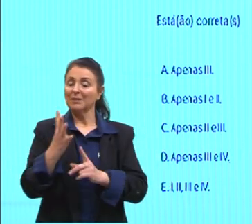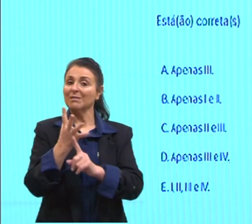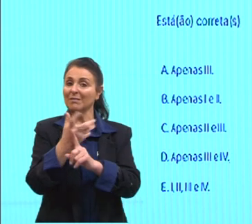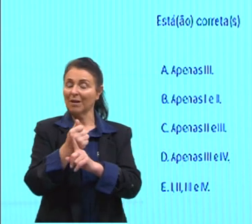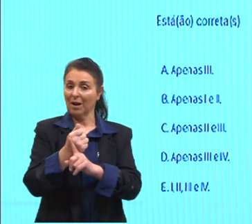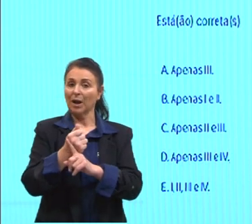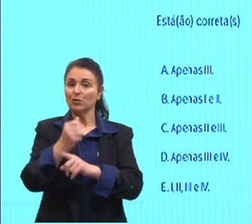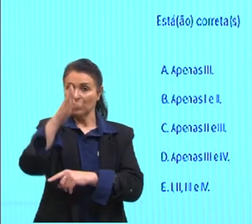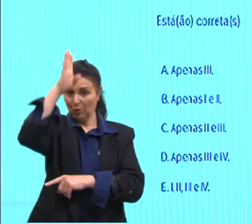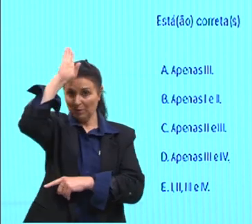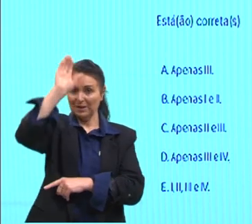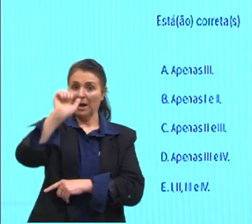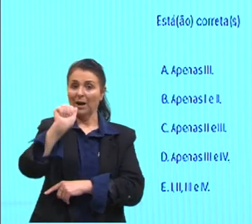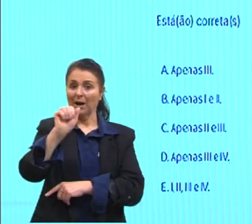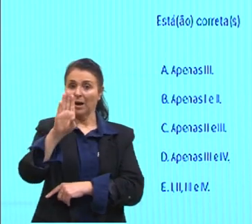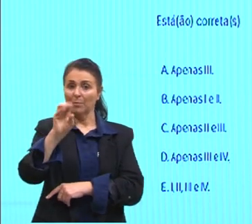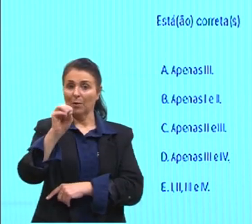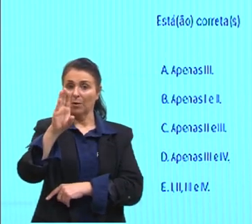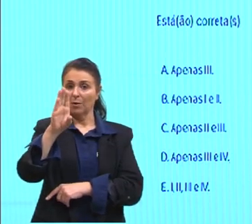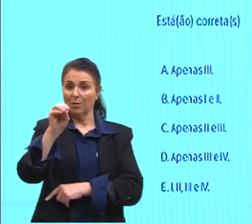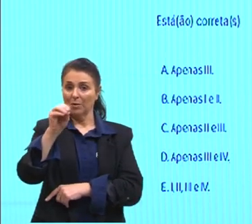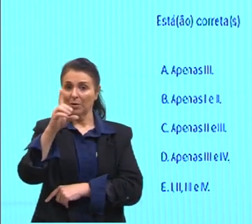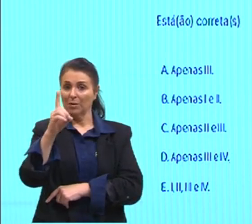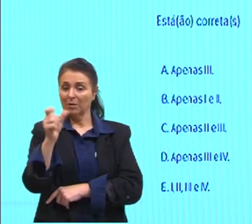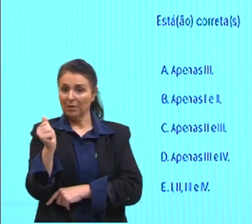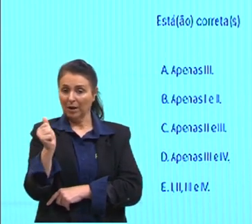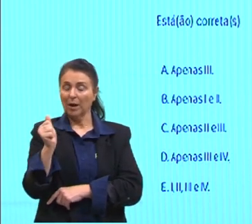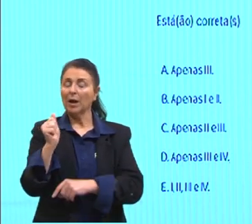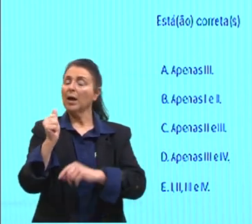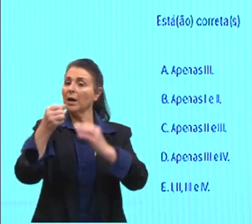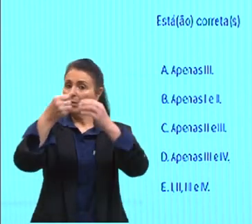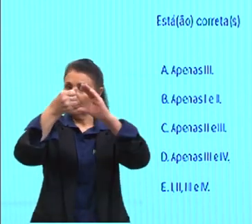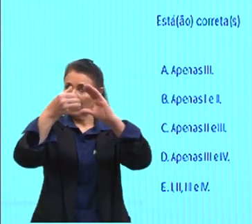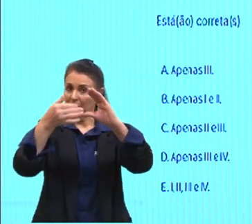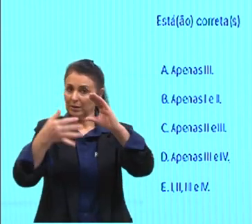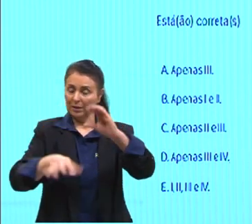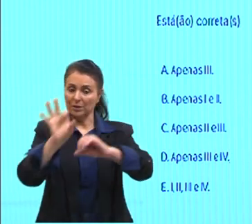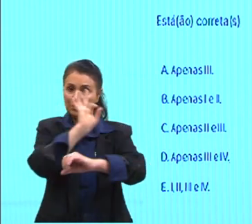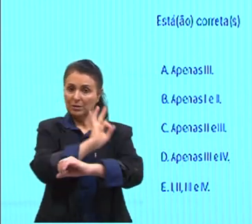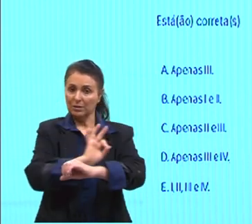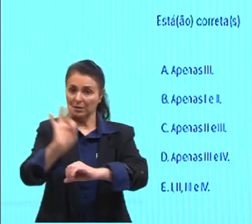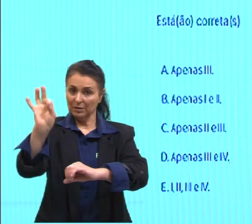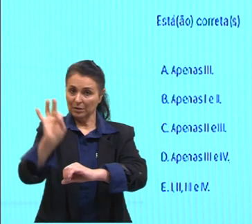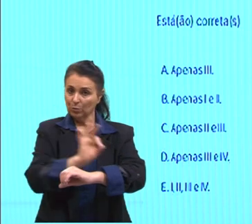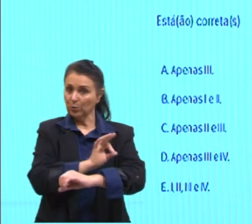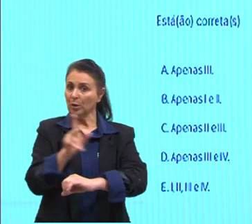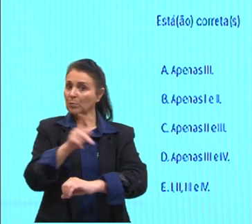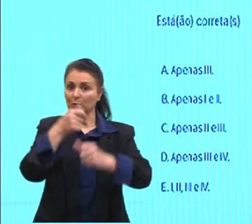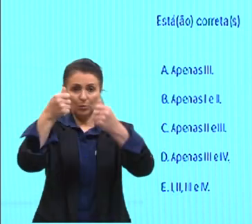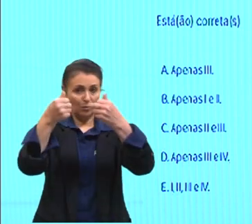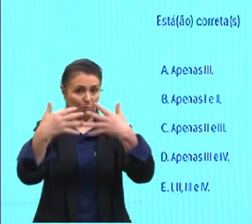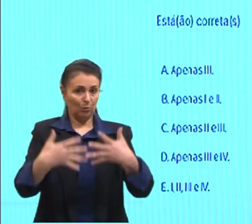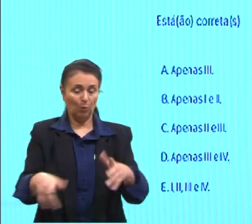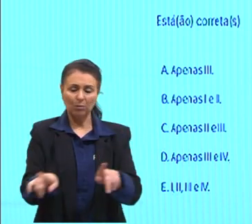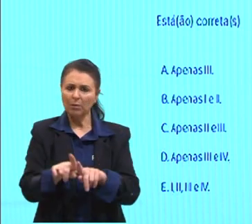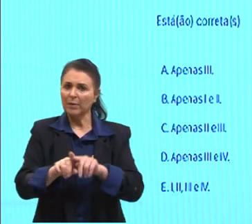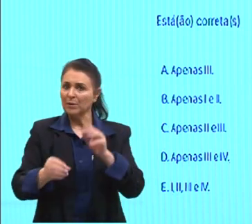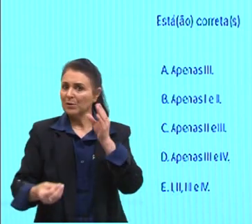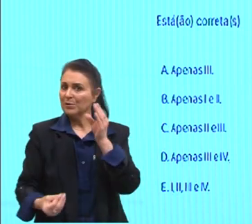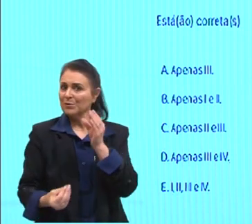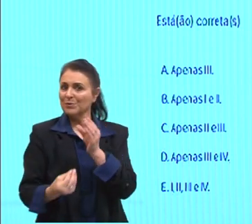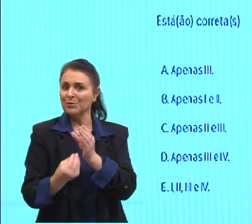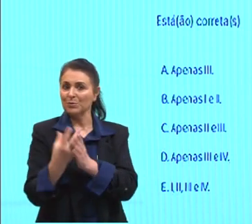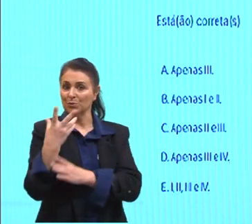A abóboda, as características arquitetônicas que nós vimos aqui, os arcos, também surgem neste período